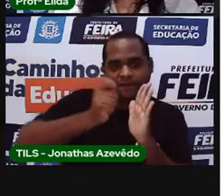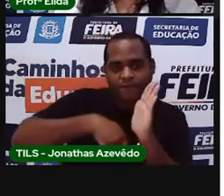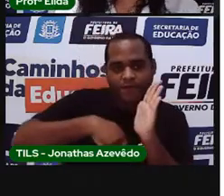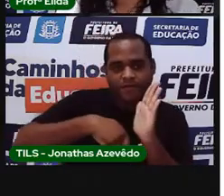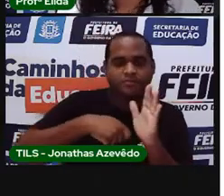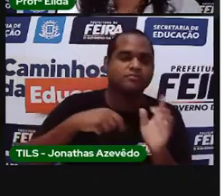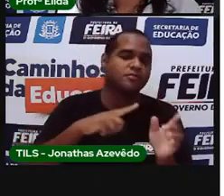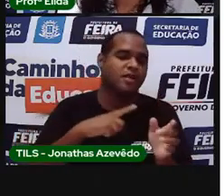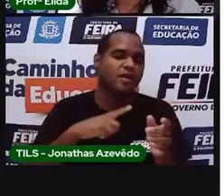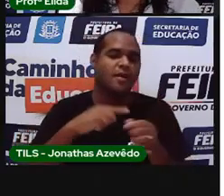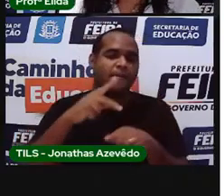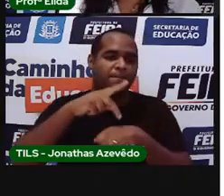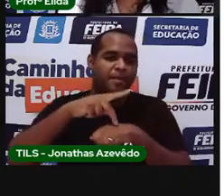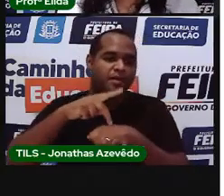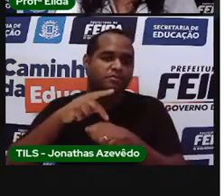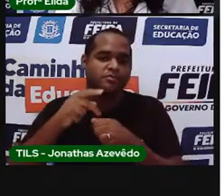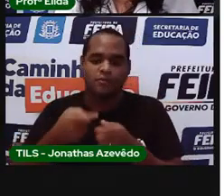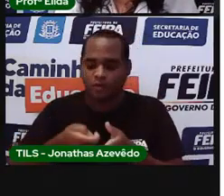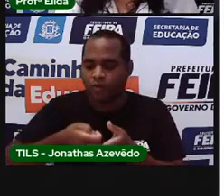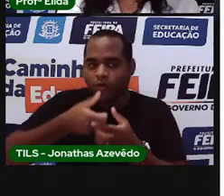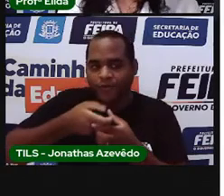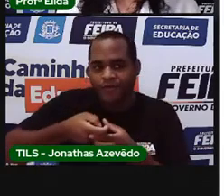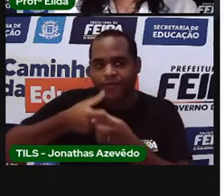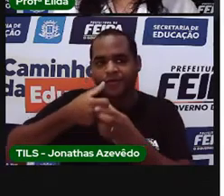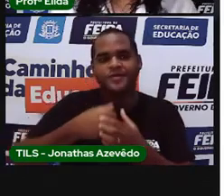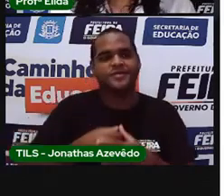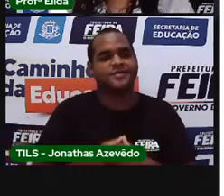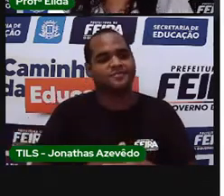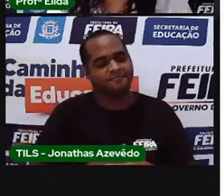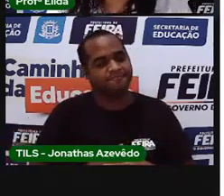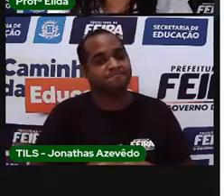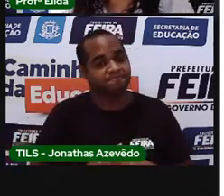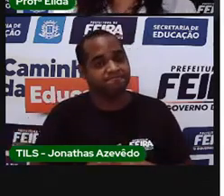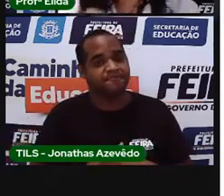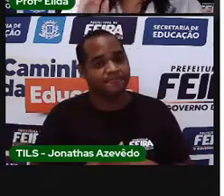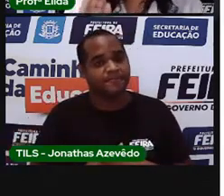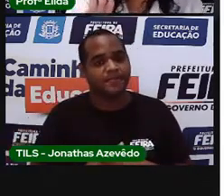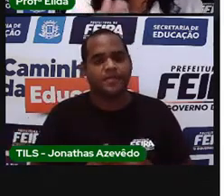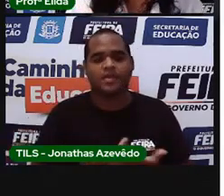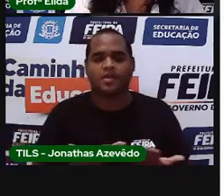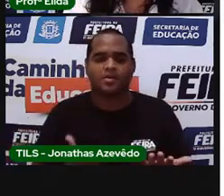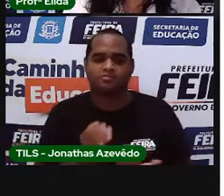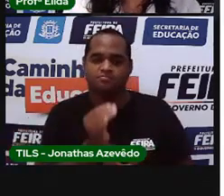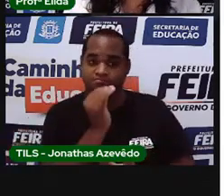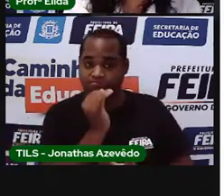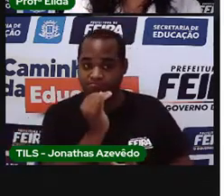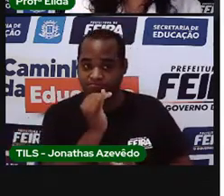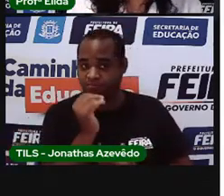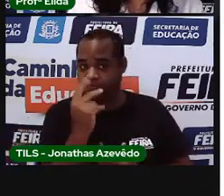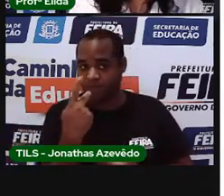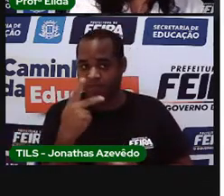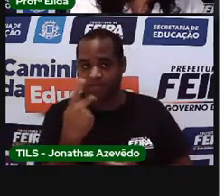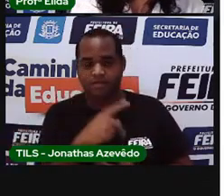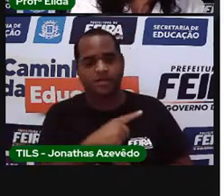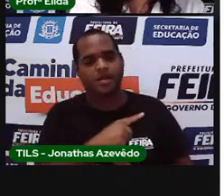pedrinhas, bolinhas de gude. Então, se você tivesse esse material aí